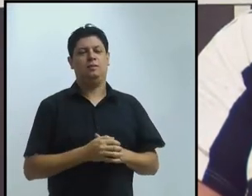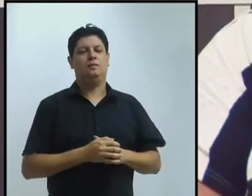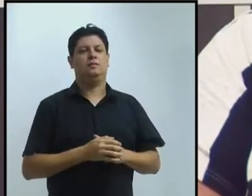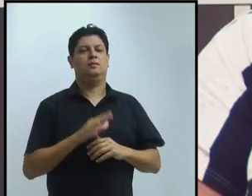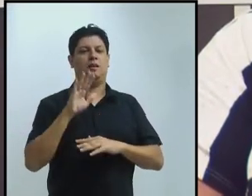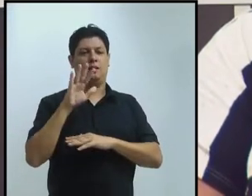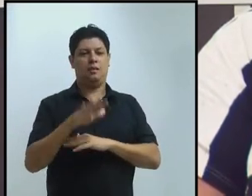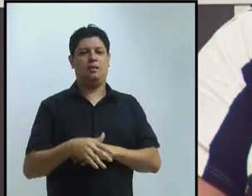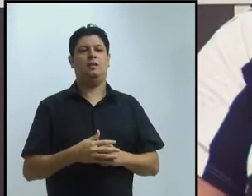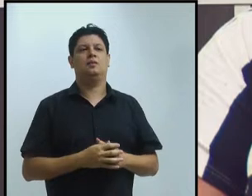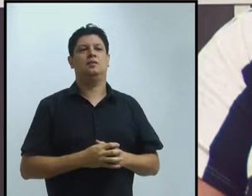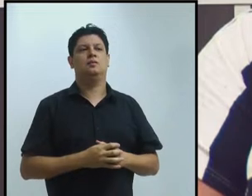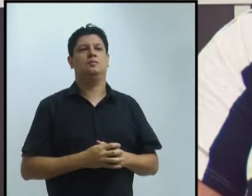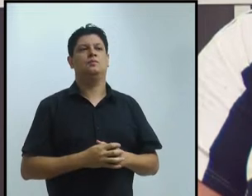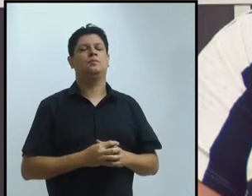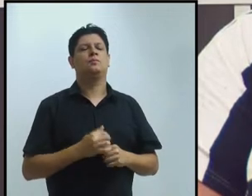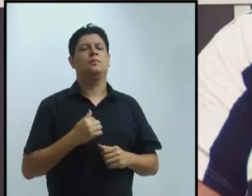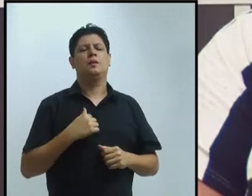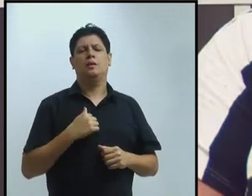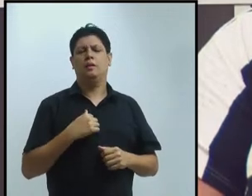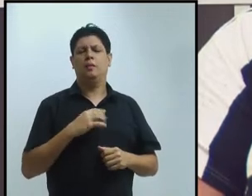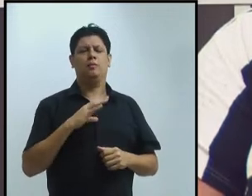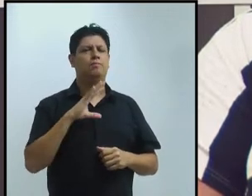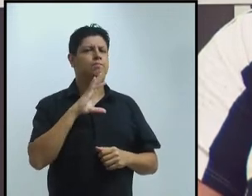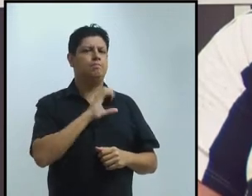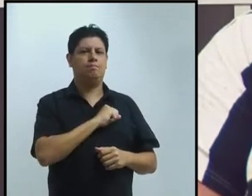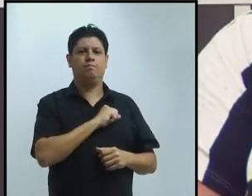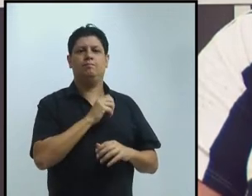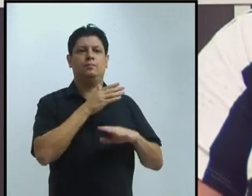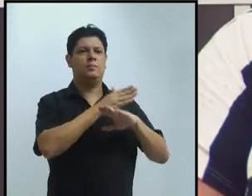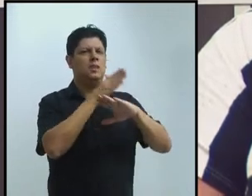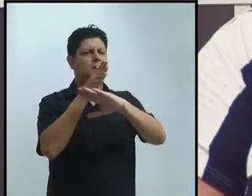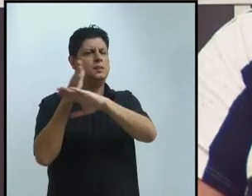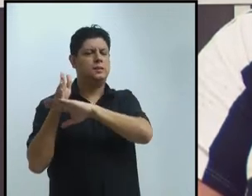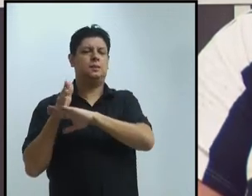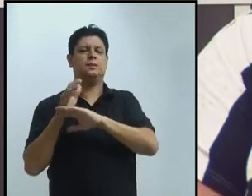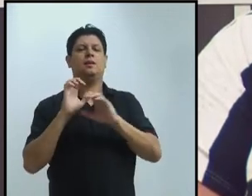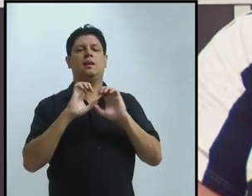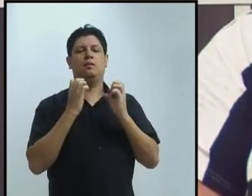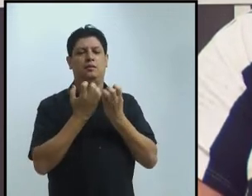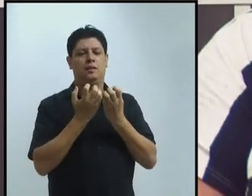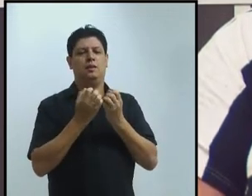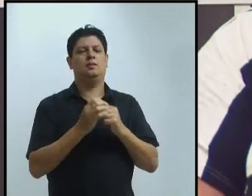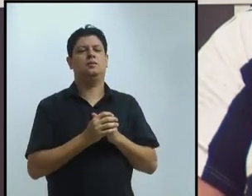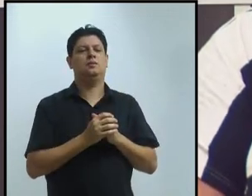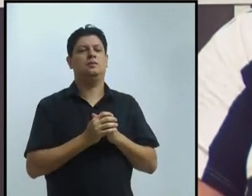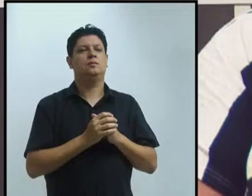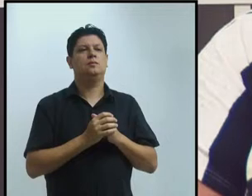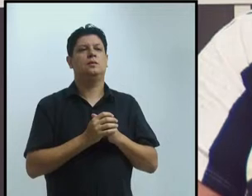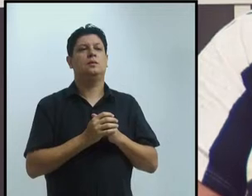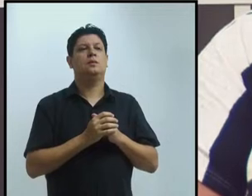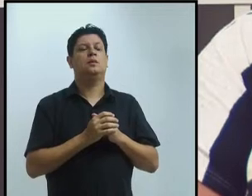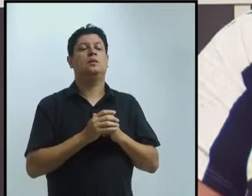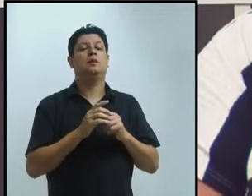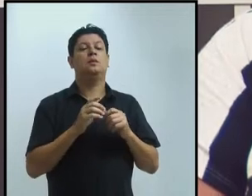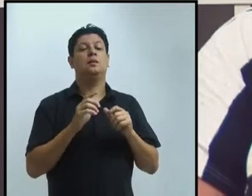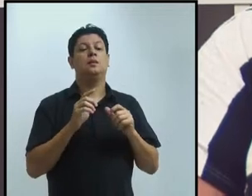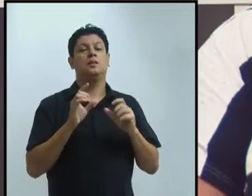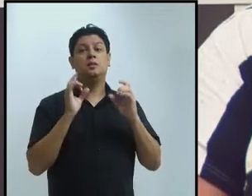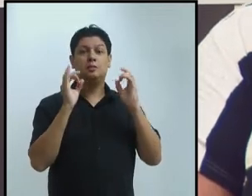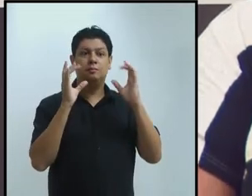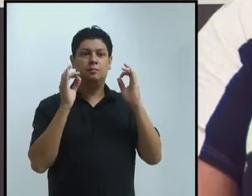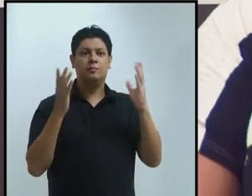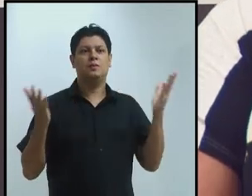Eu adoro participar dos eventos, e especialmente esse significativo nosso 20º CEPA,